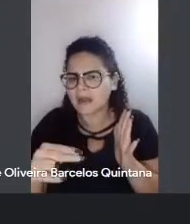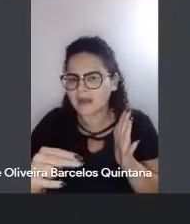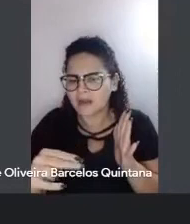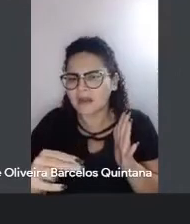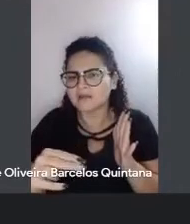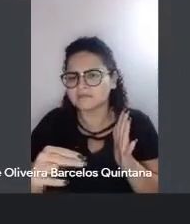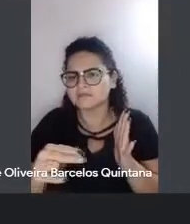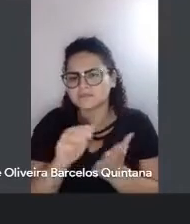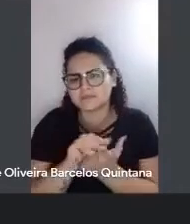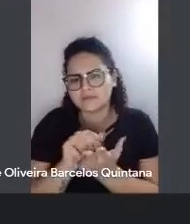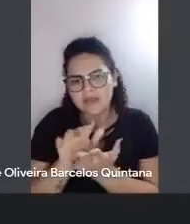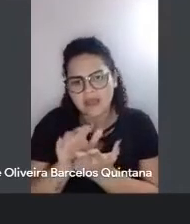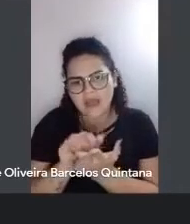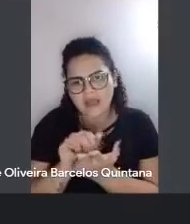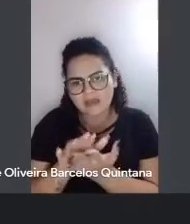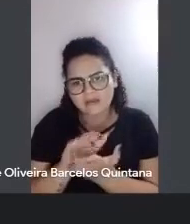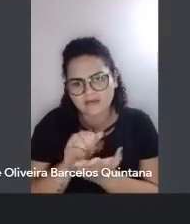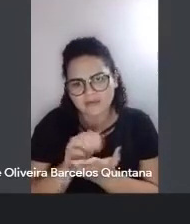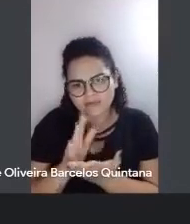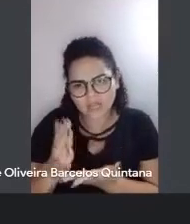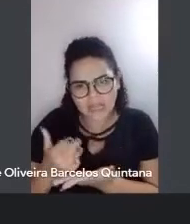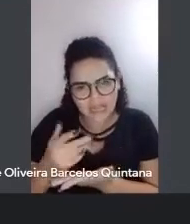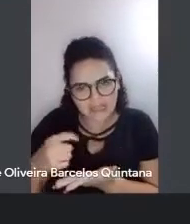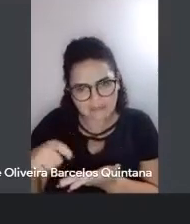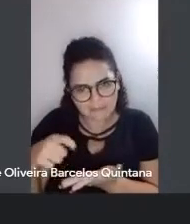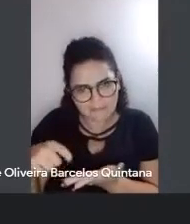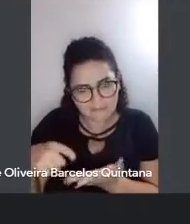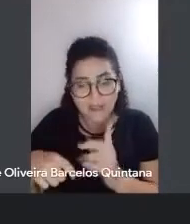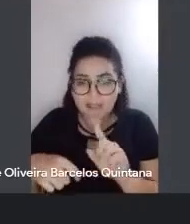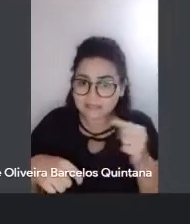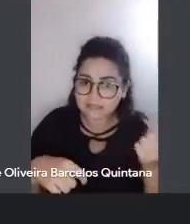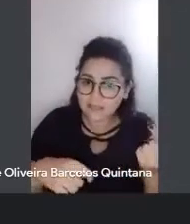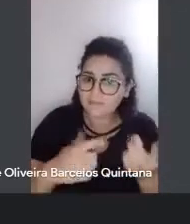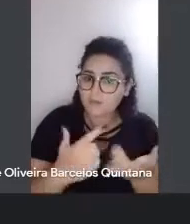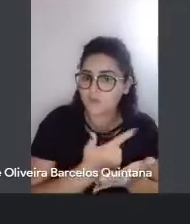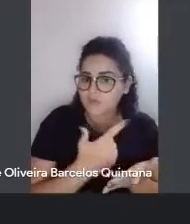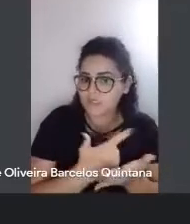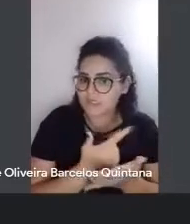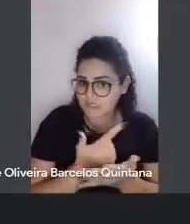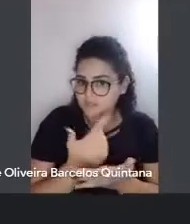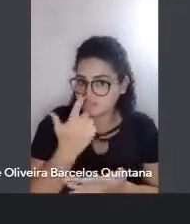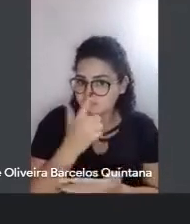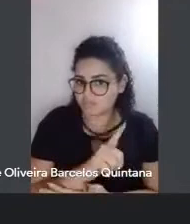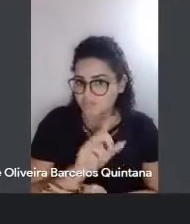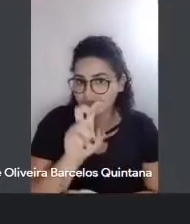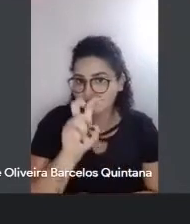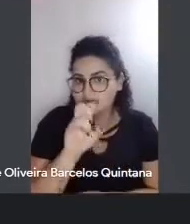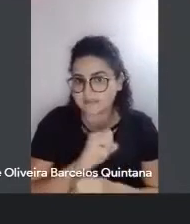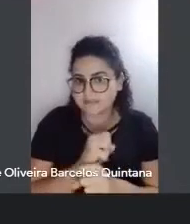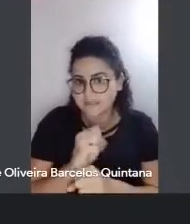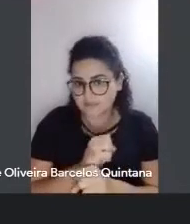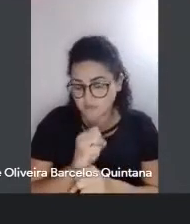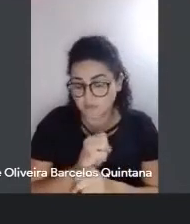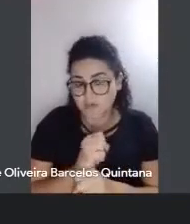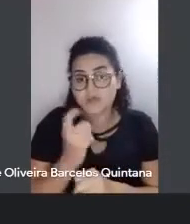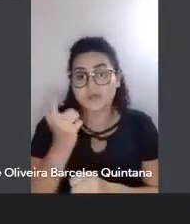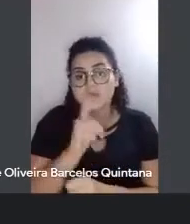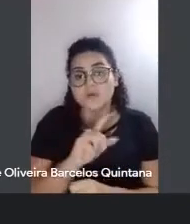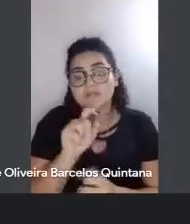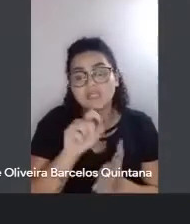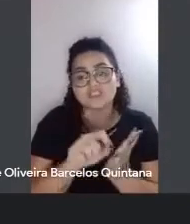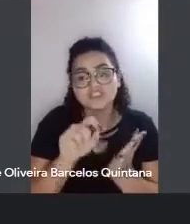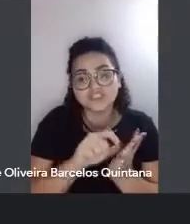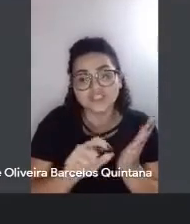anotaçõezinhas no caderno, depois ele foi compondo o livro, né? Cinco anos para compor o livro, porque até nessa